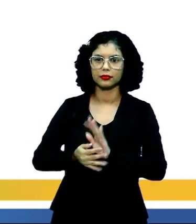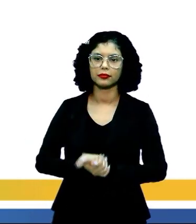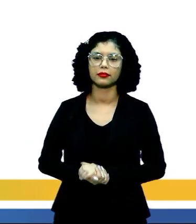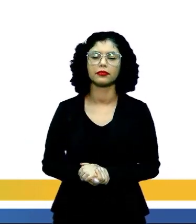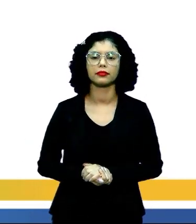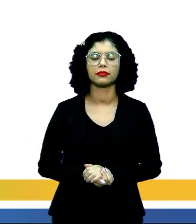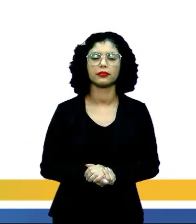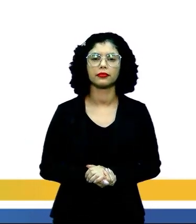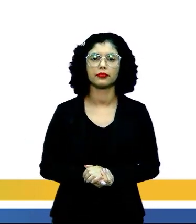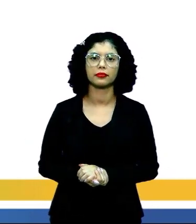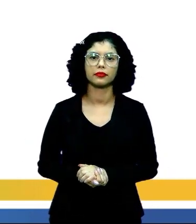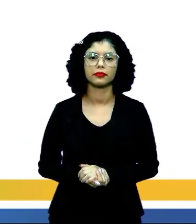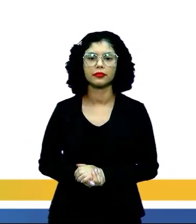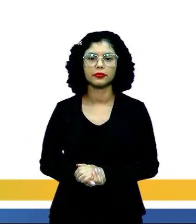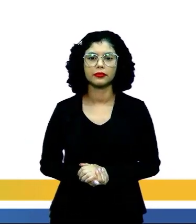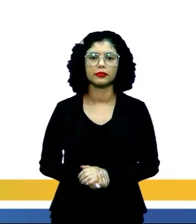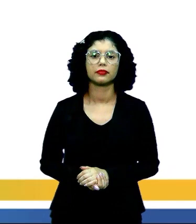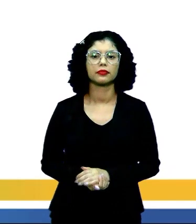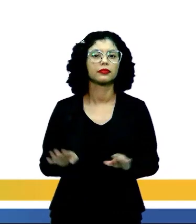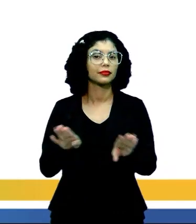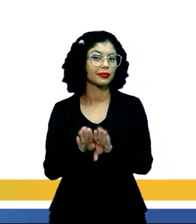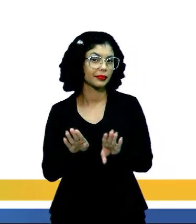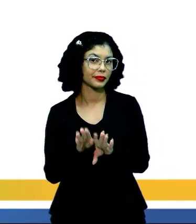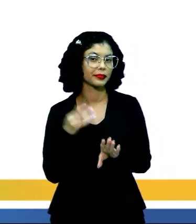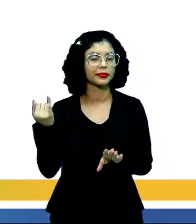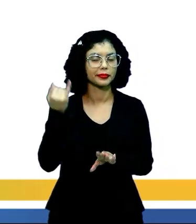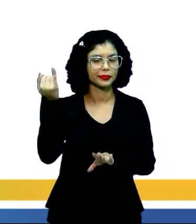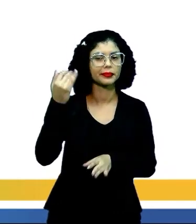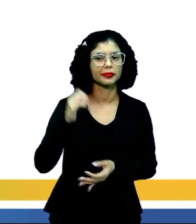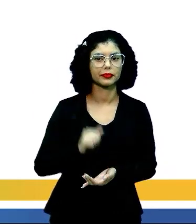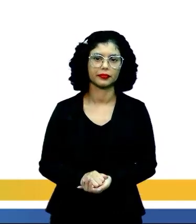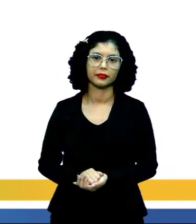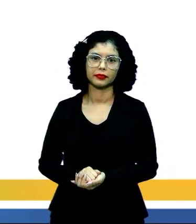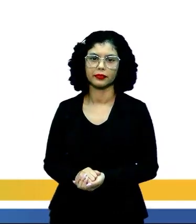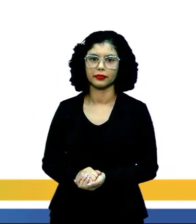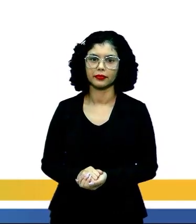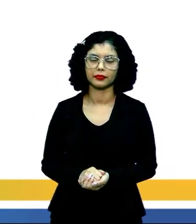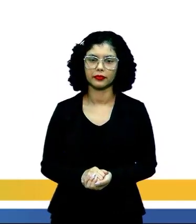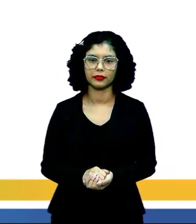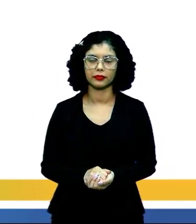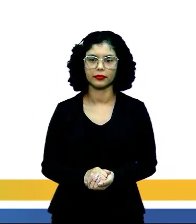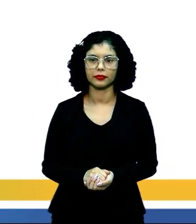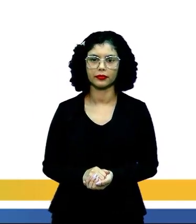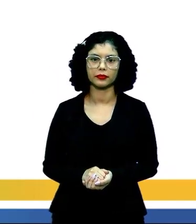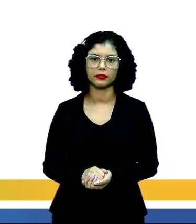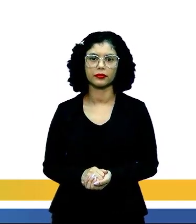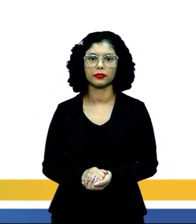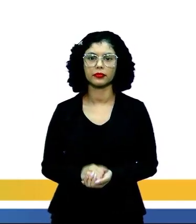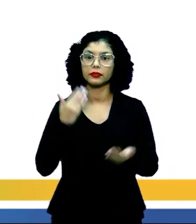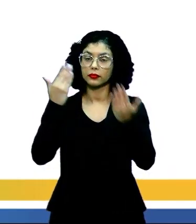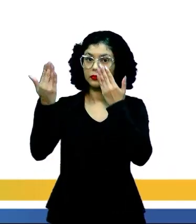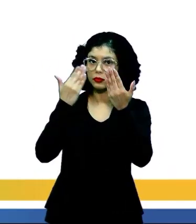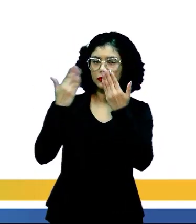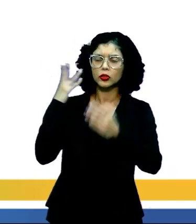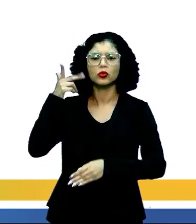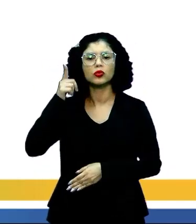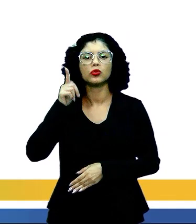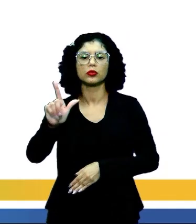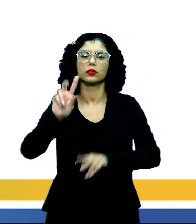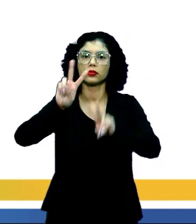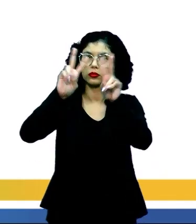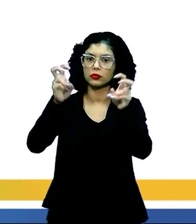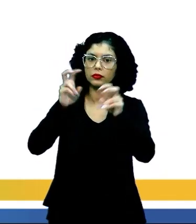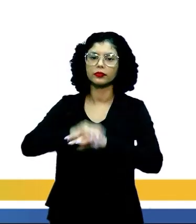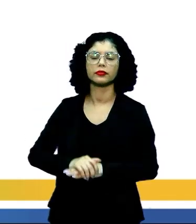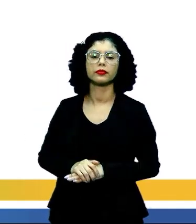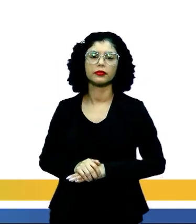esse textinho do Augusto dos Anjos, desse soneto do Augusto dos Anjos. Vamos lá. Psicologia de um vencido é o título.